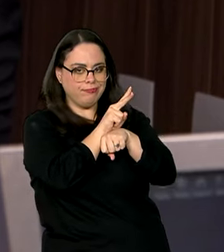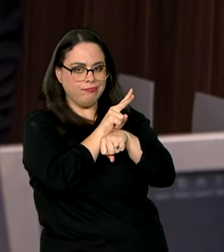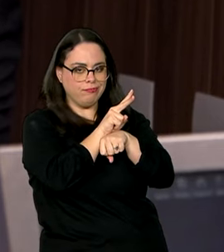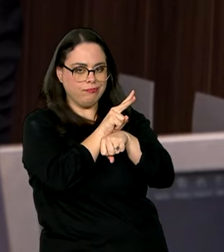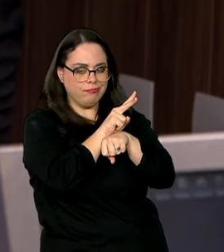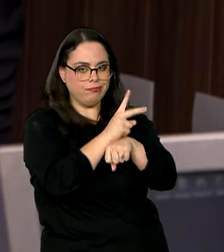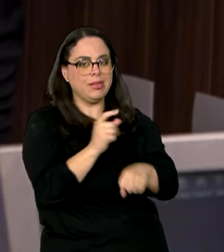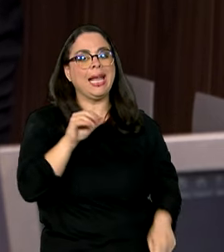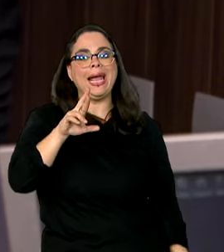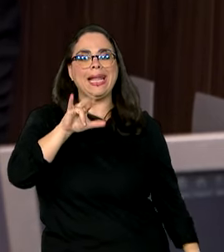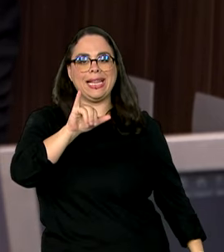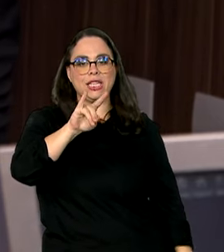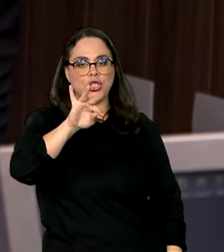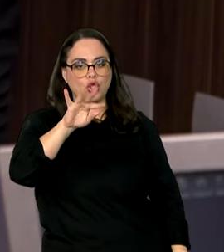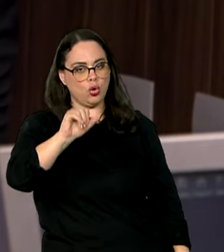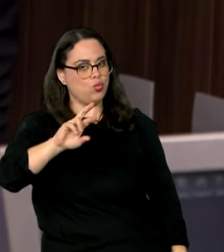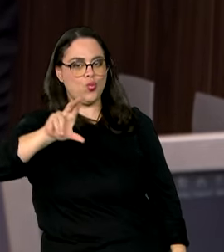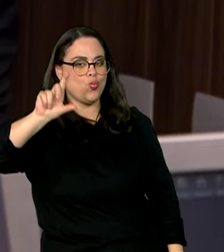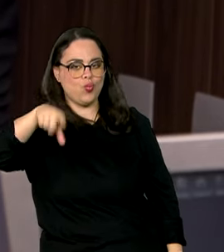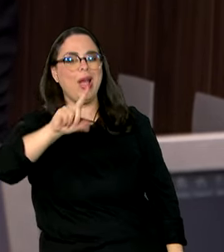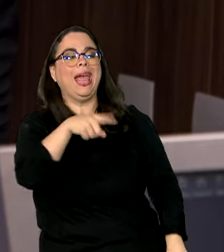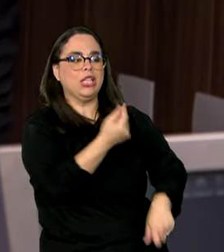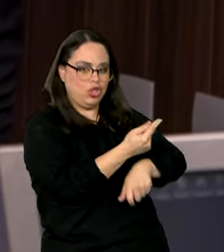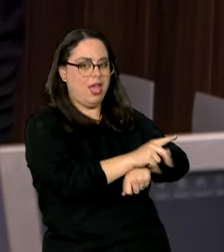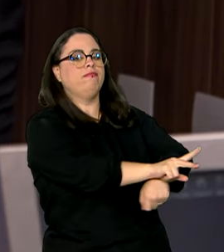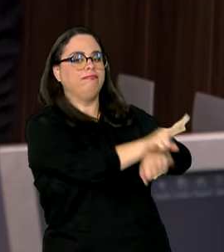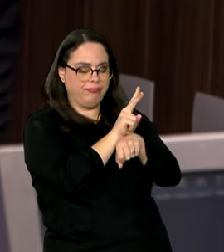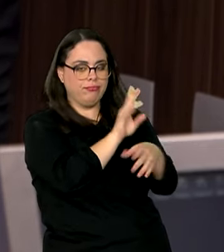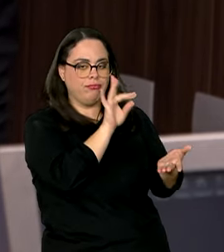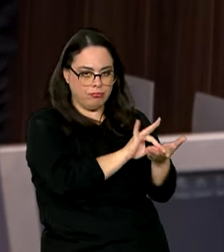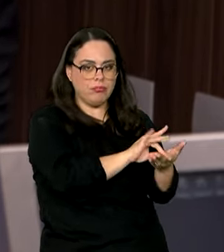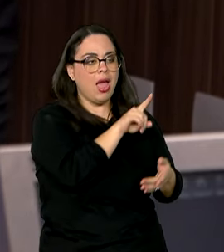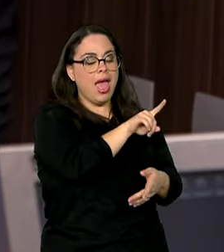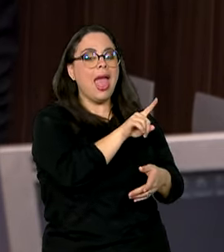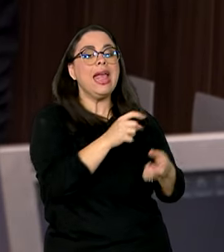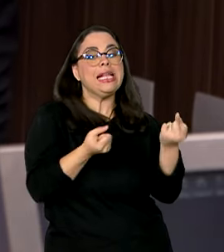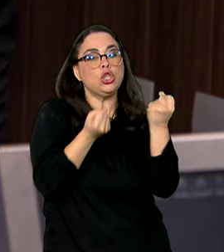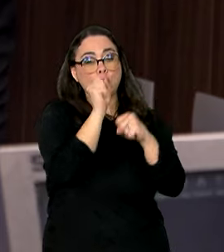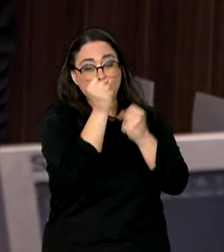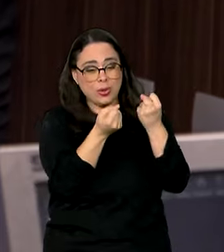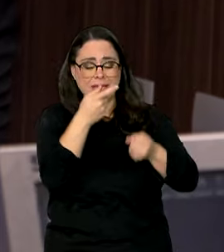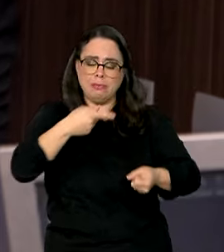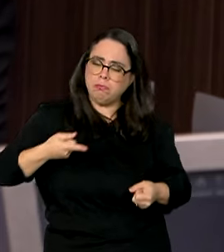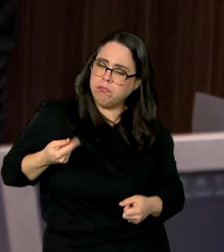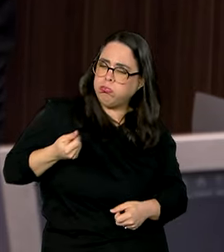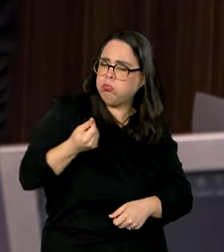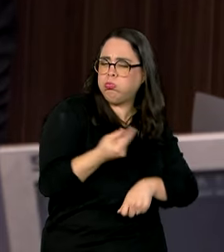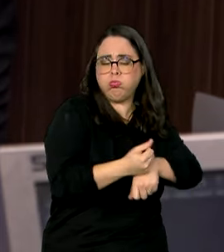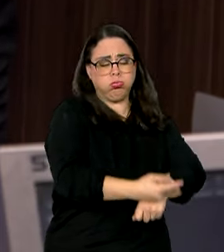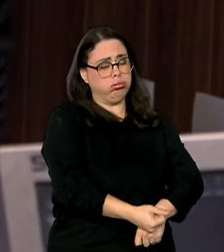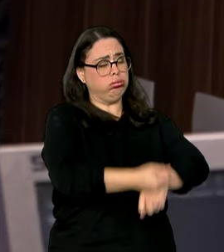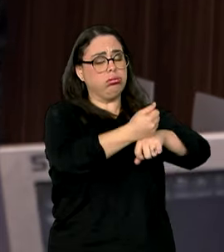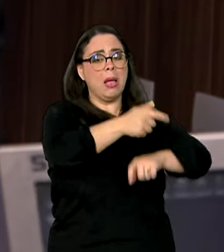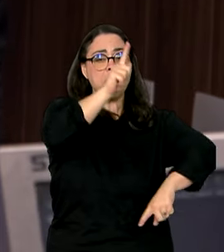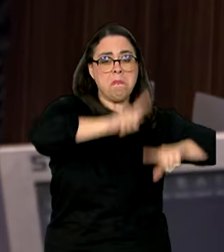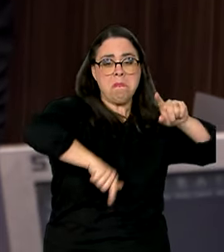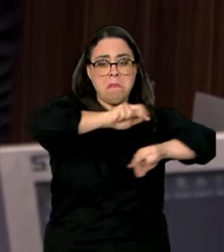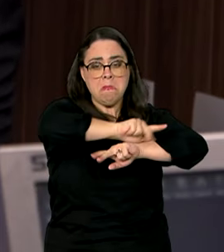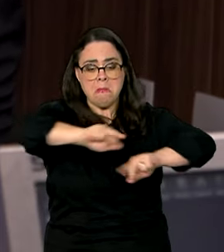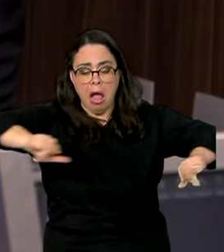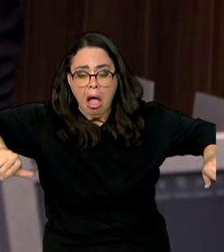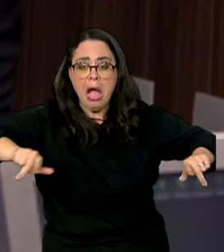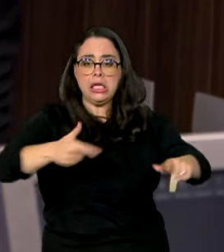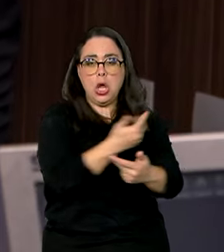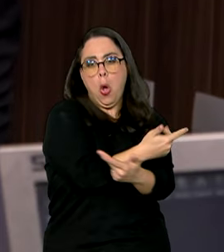que a indústria é intensiva de capital, precisa de muito dinheiro para comprar máquina, para comprar equipamentos